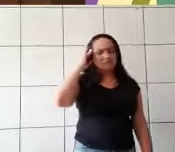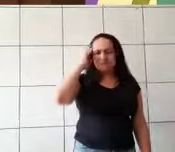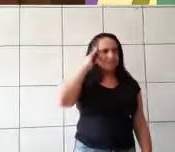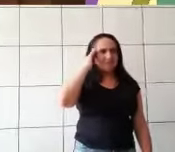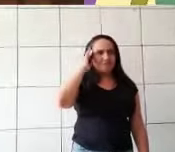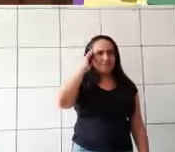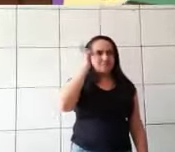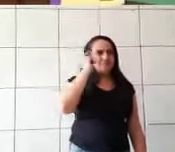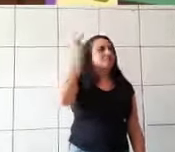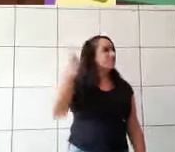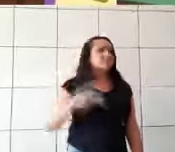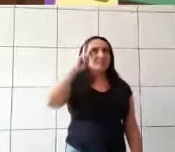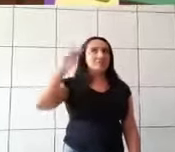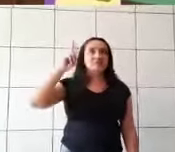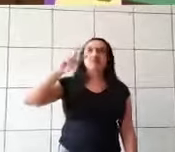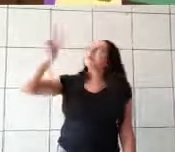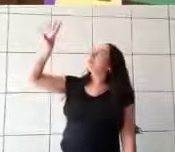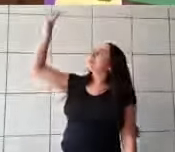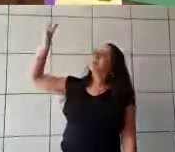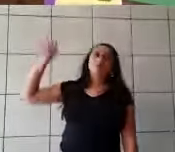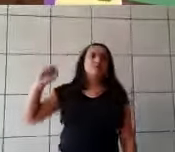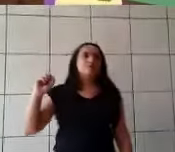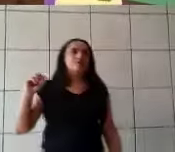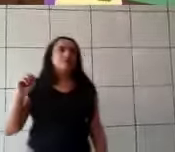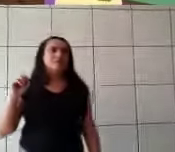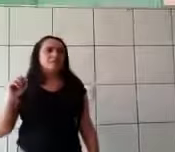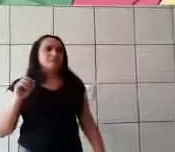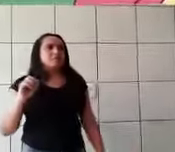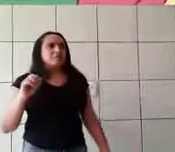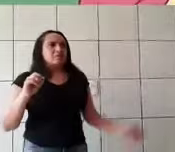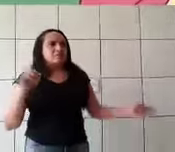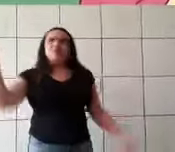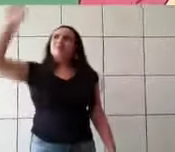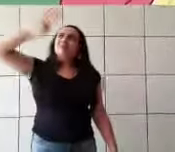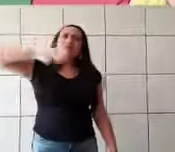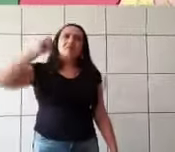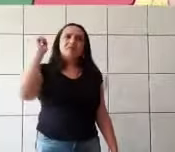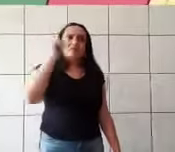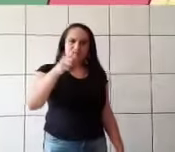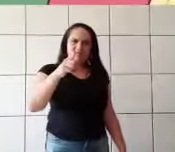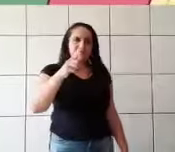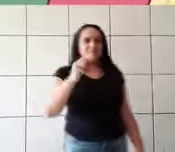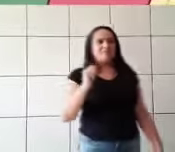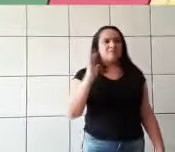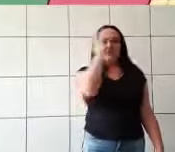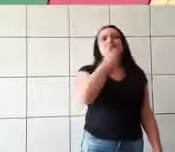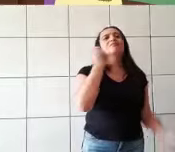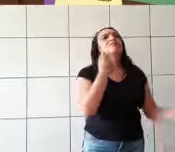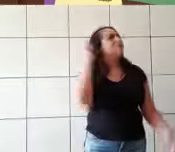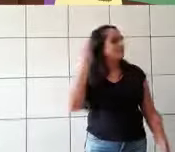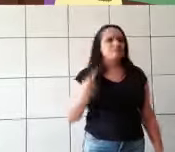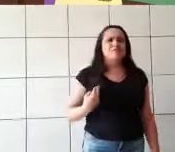Bem naquele momento, uma luz muito brilhante apareceu. A princípio, Cinderela não entendeu o que era.